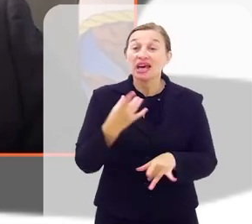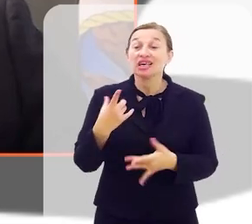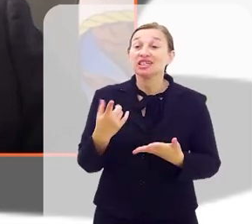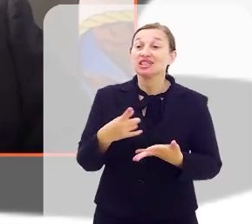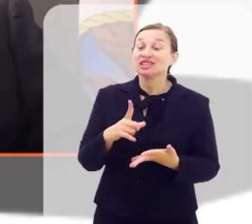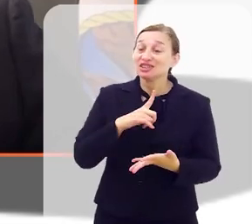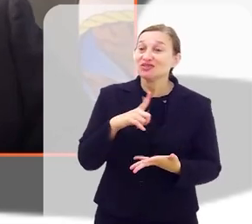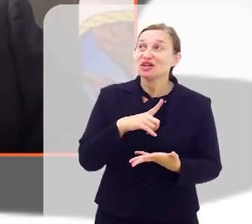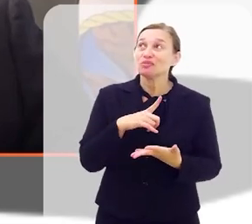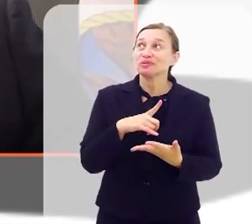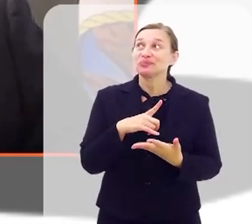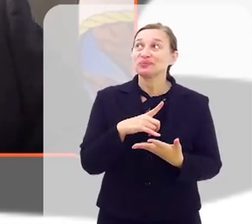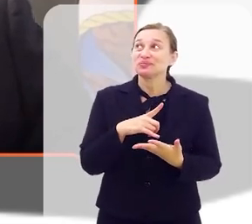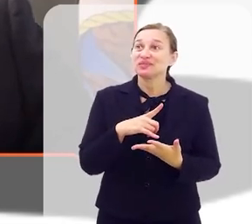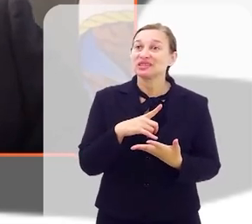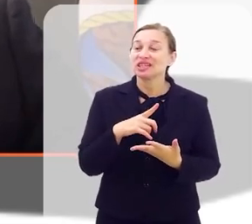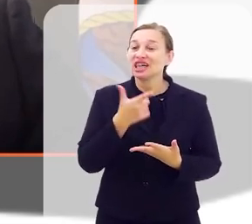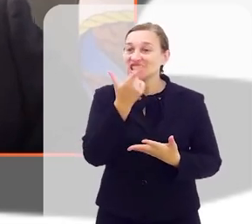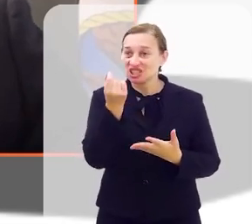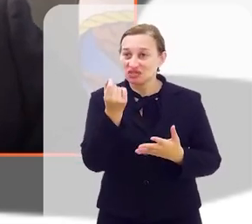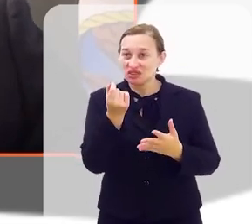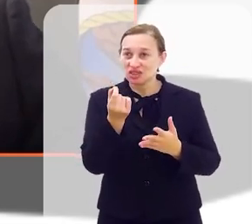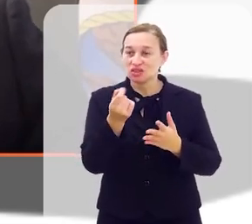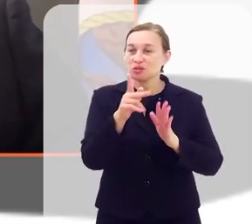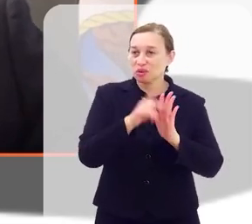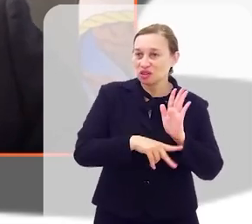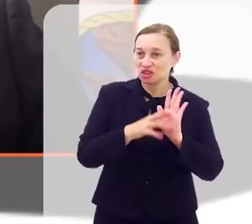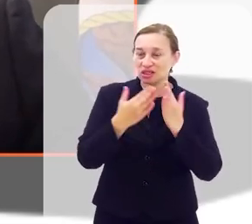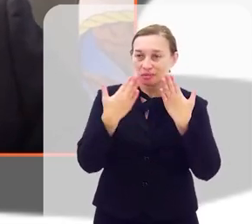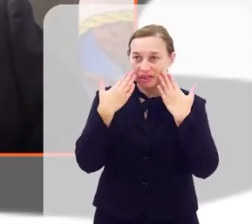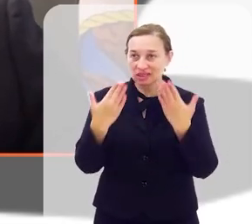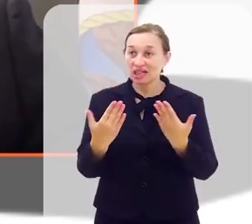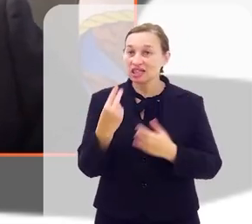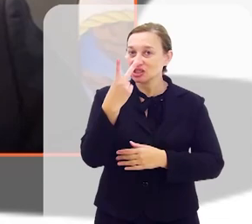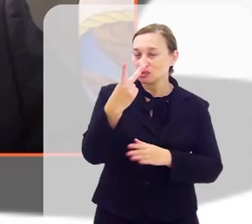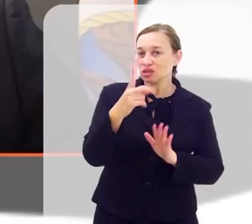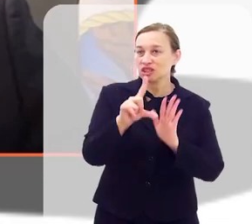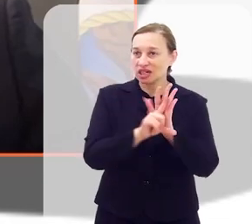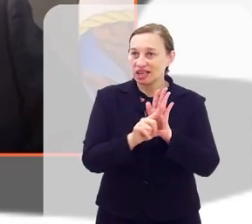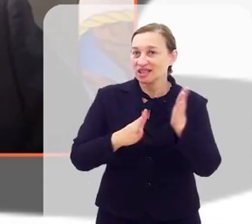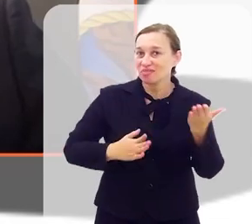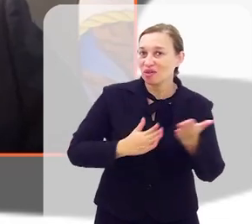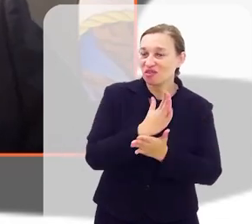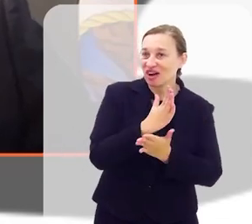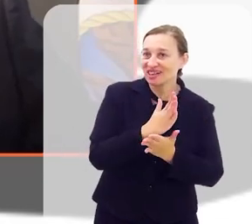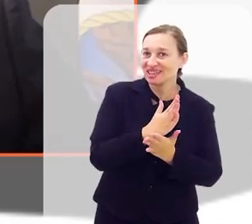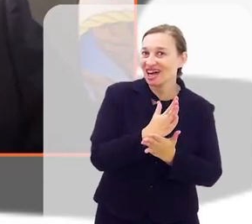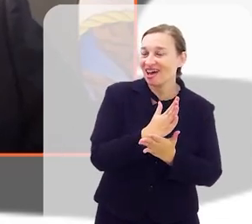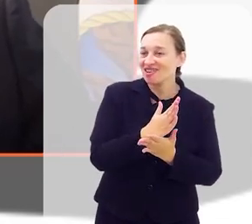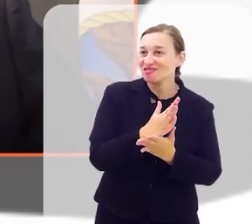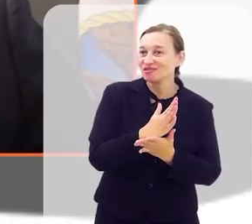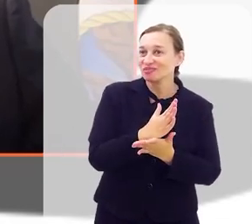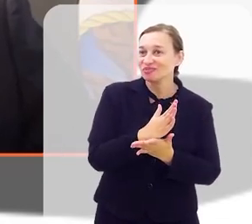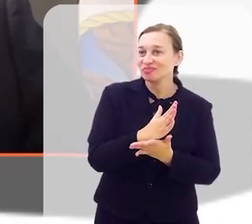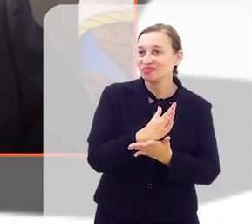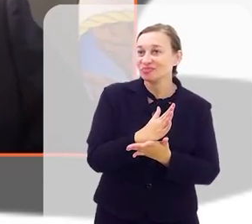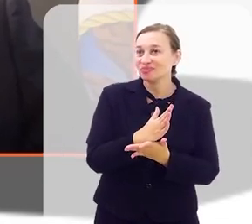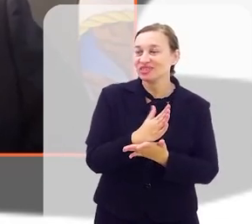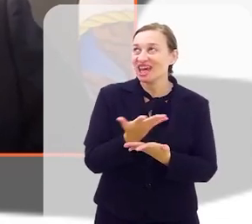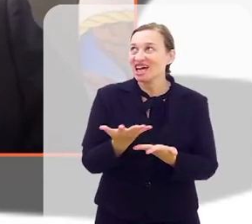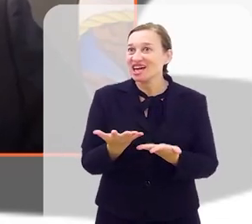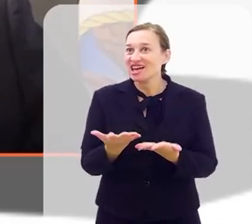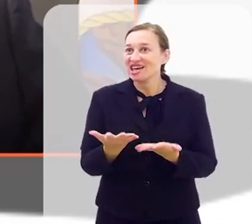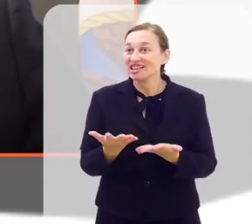nós tivemos esses 20 projetos apresentados, essas duas leis aprovadas. E eu